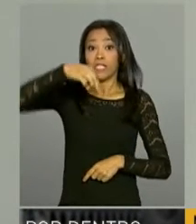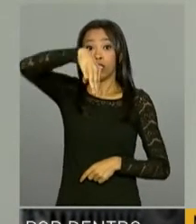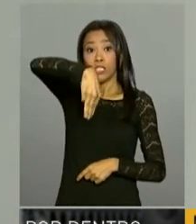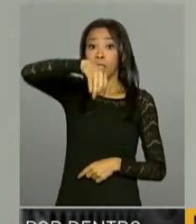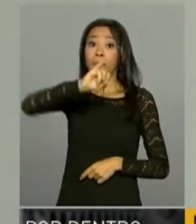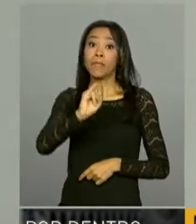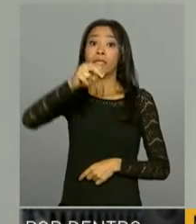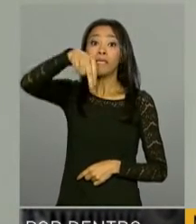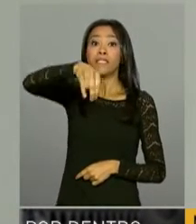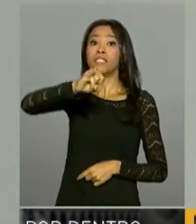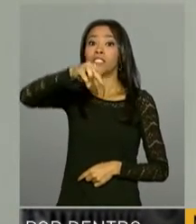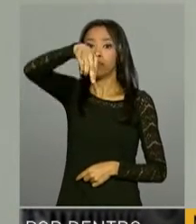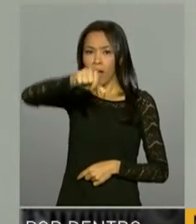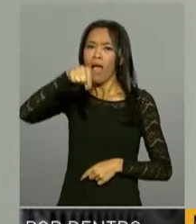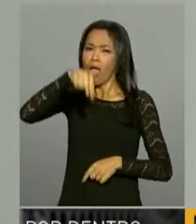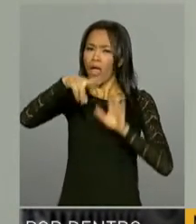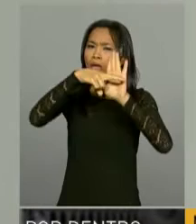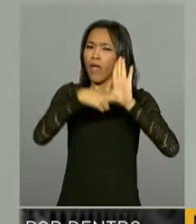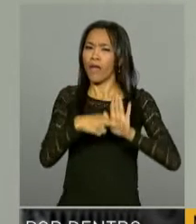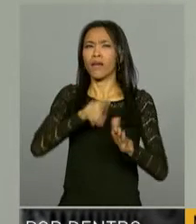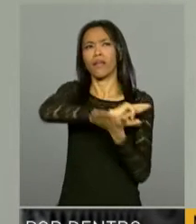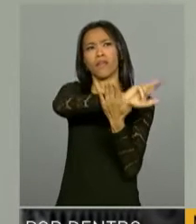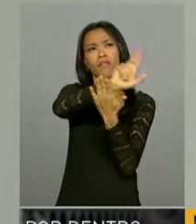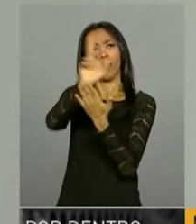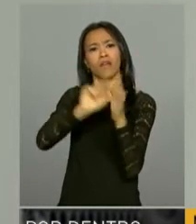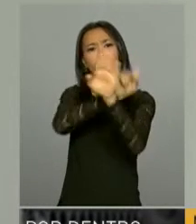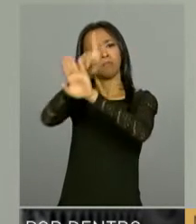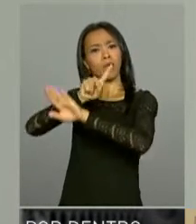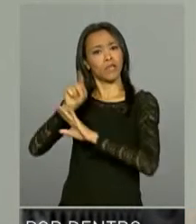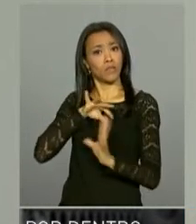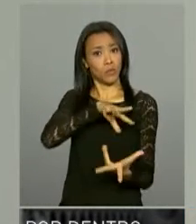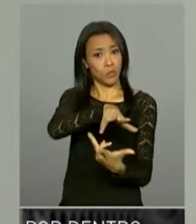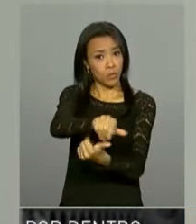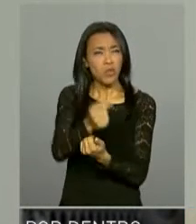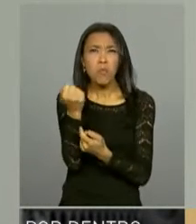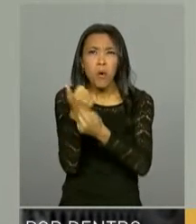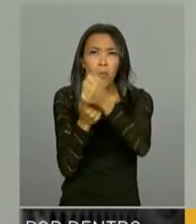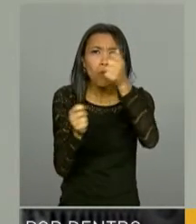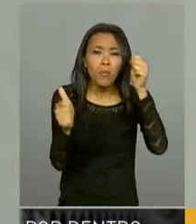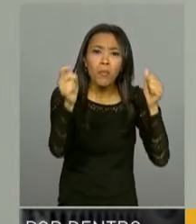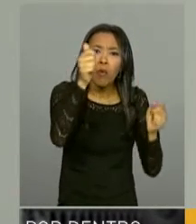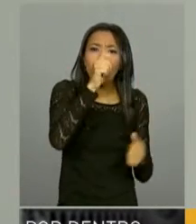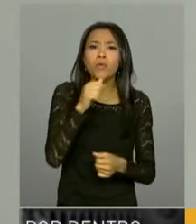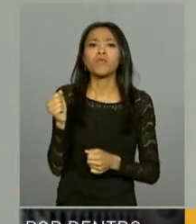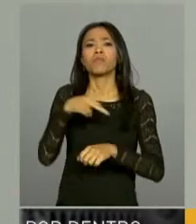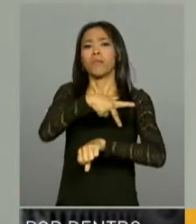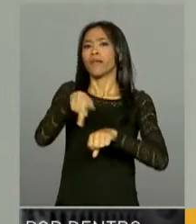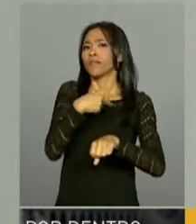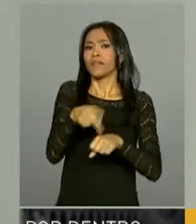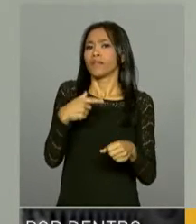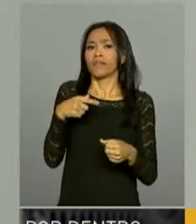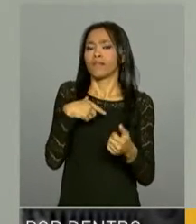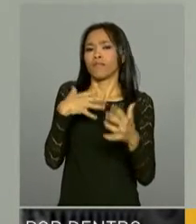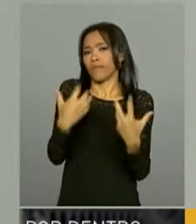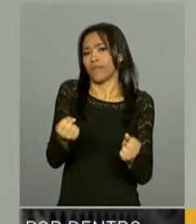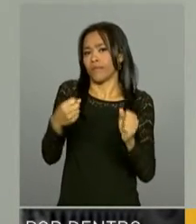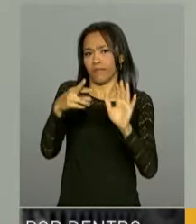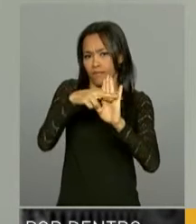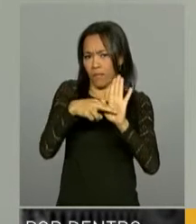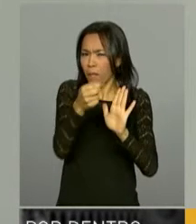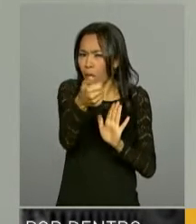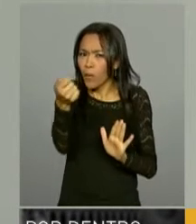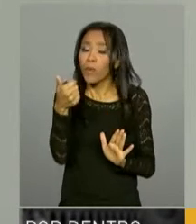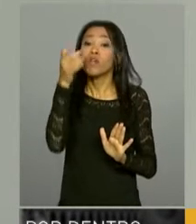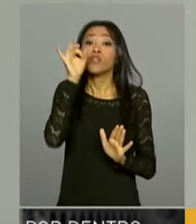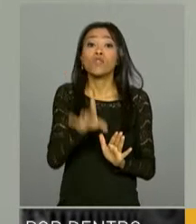aposentadoria em vários países do mundo. São pouquíssimos os países que não adotam uma idade mínima de aposentadoria. Em todo o continente americano,